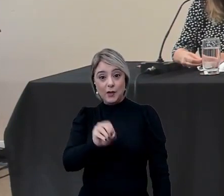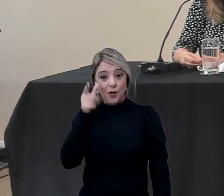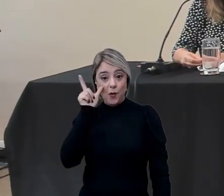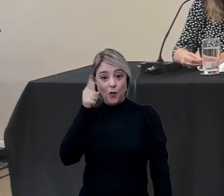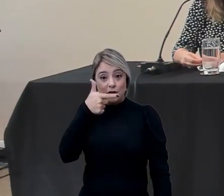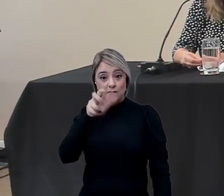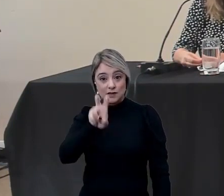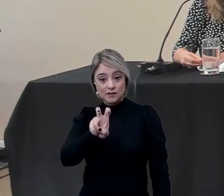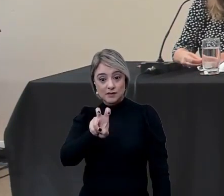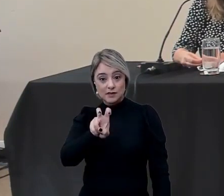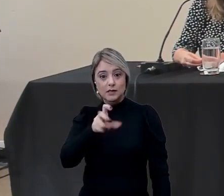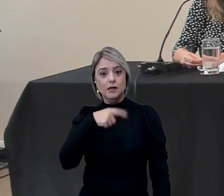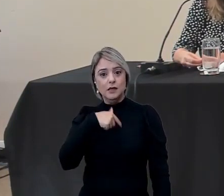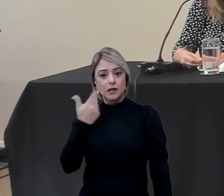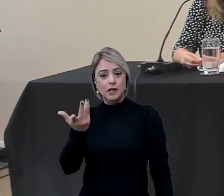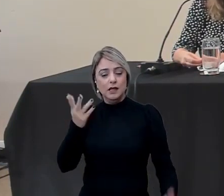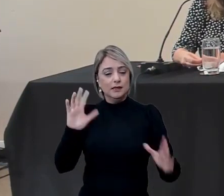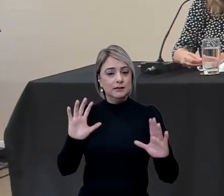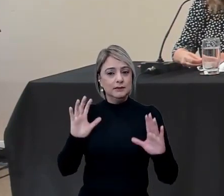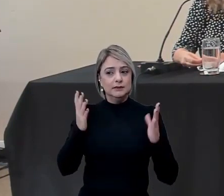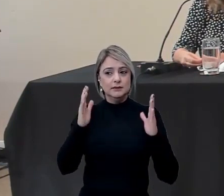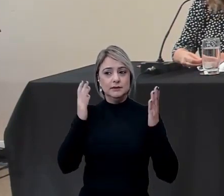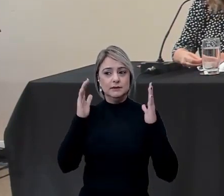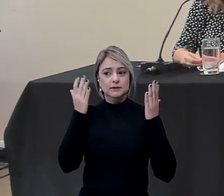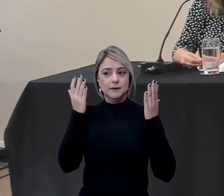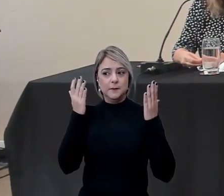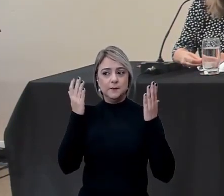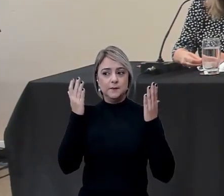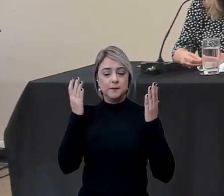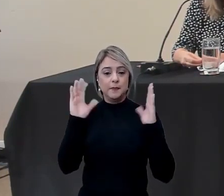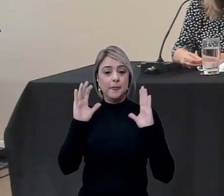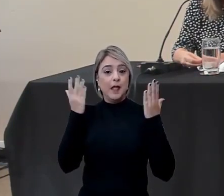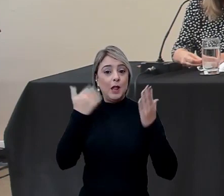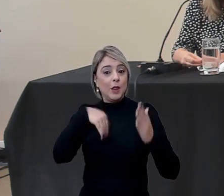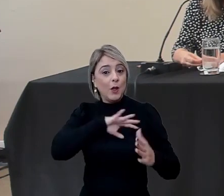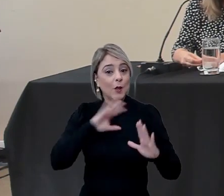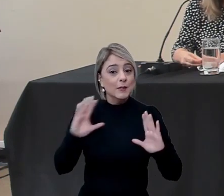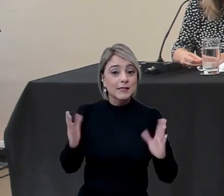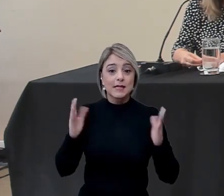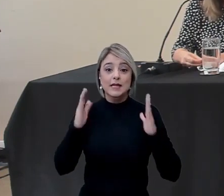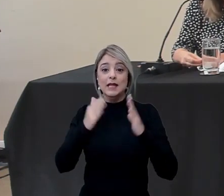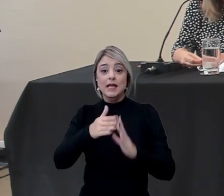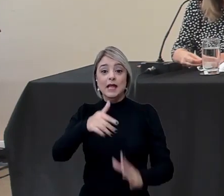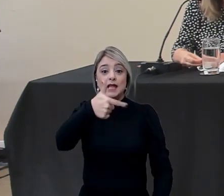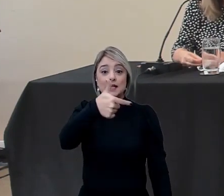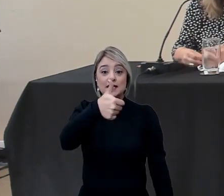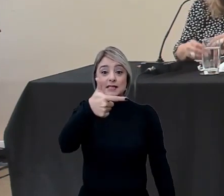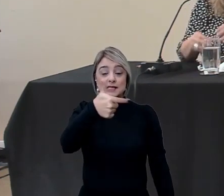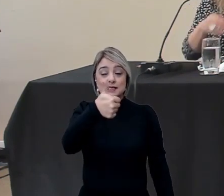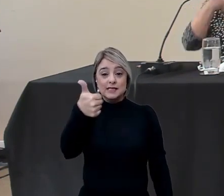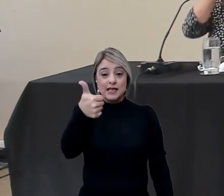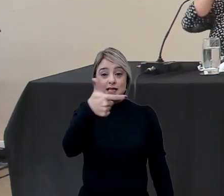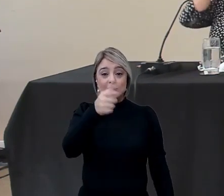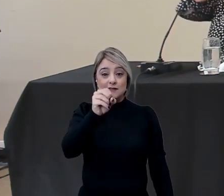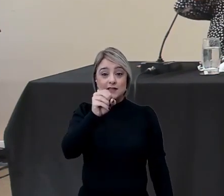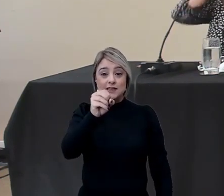maio. A gente celebrou os 120 anos,